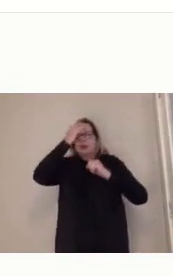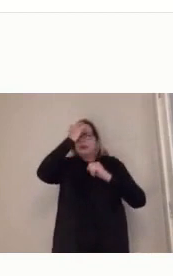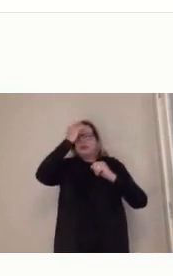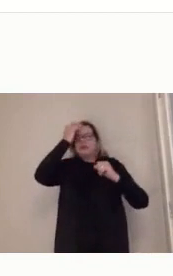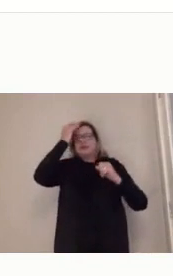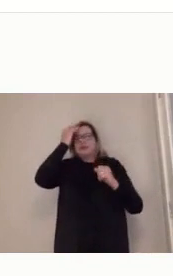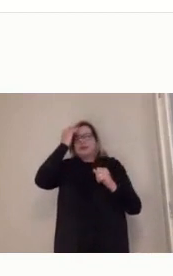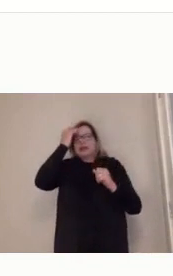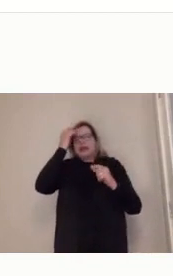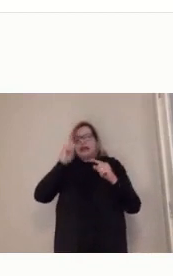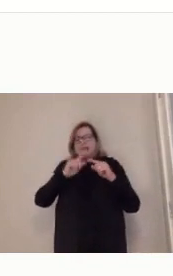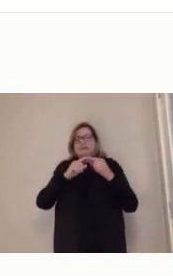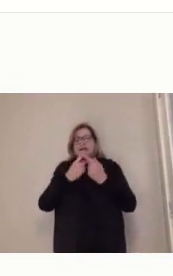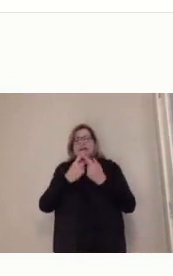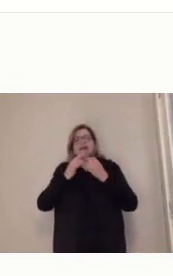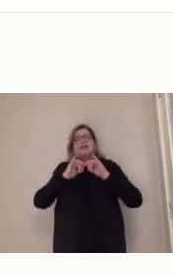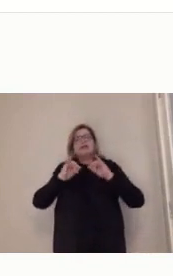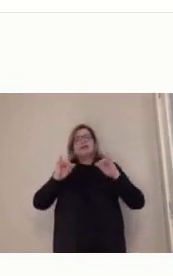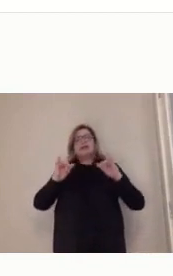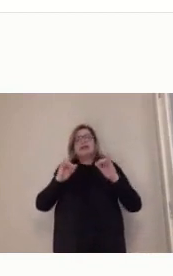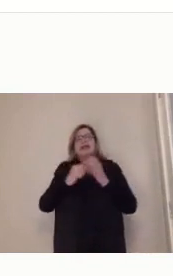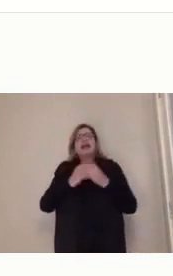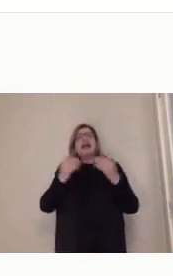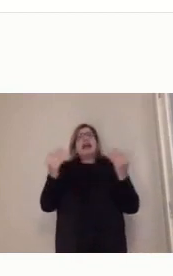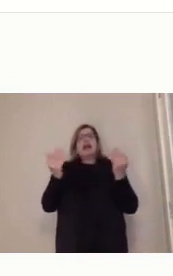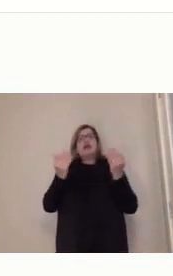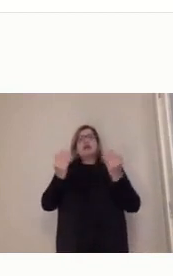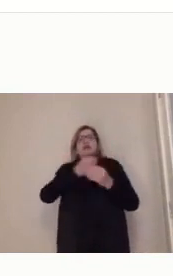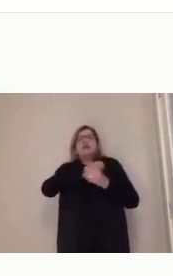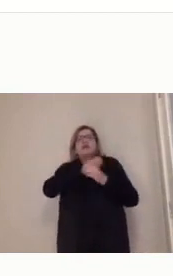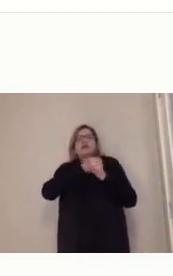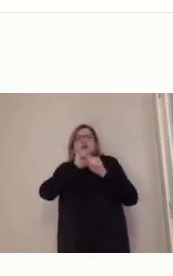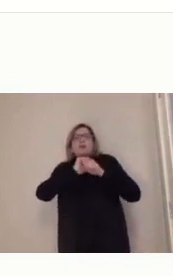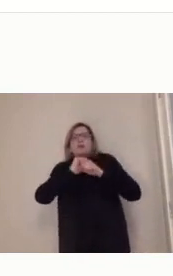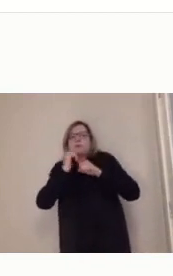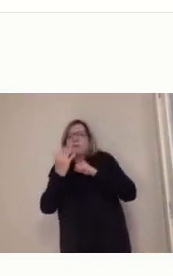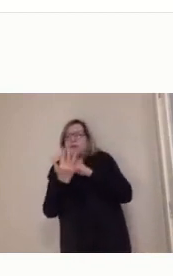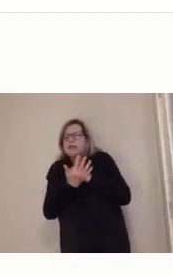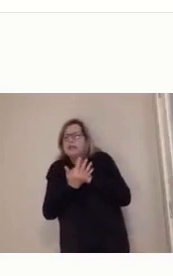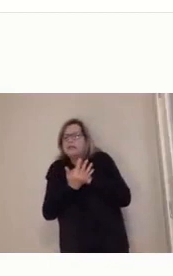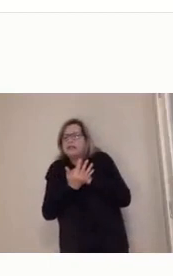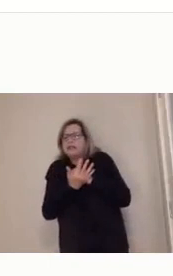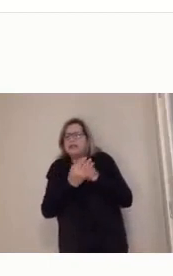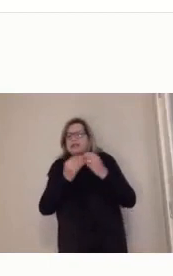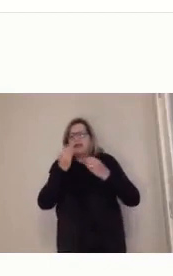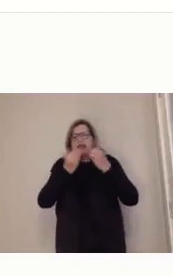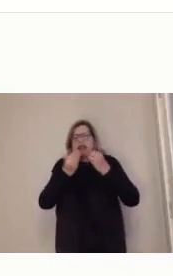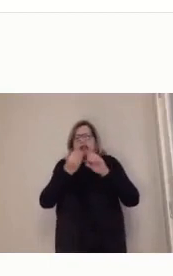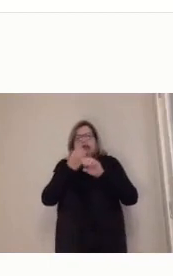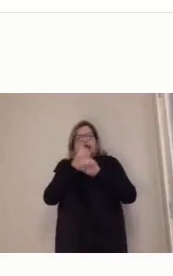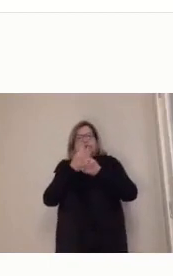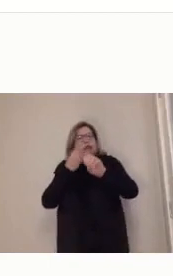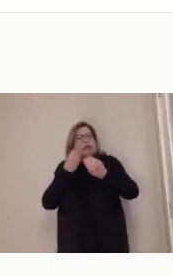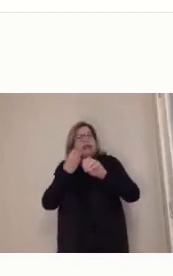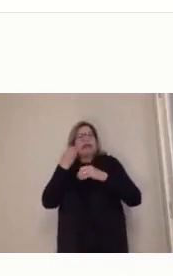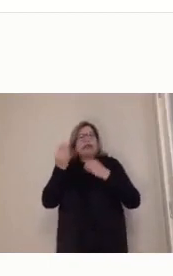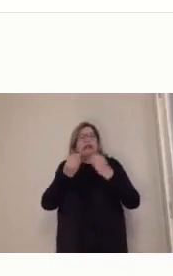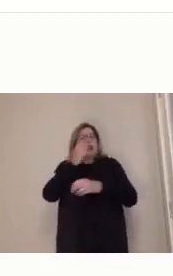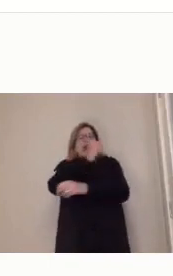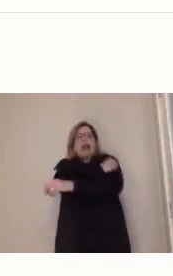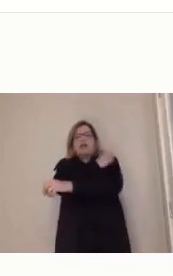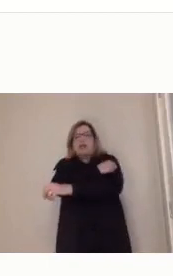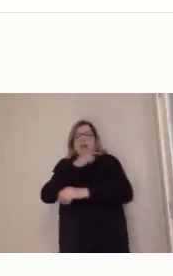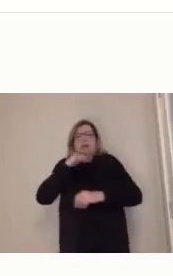época de pandemia, essa necessidade de ensino remoto, aluno não tem acesso à internet, aluno não tem computadora,